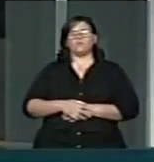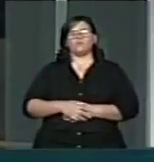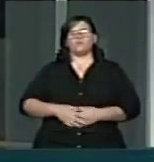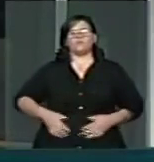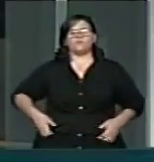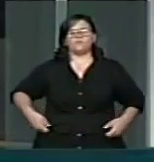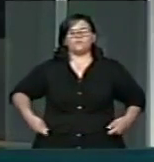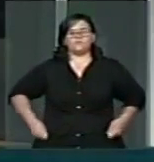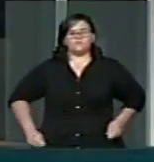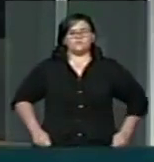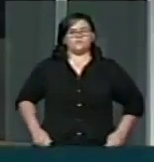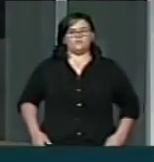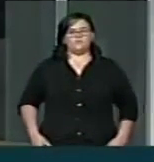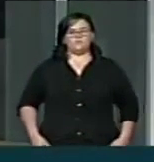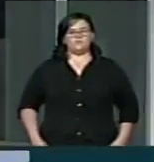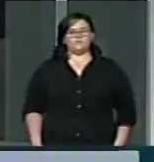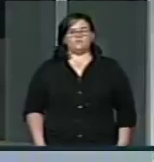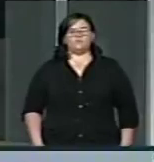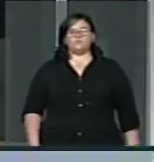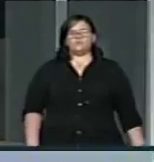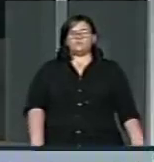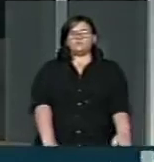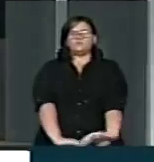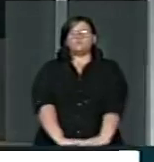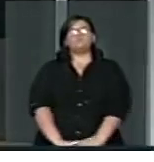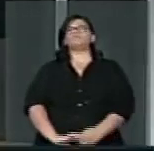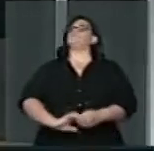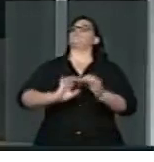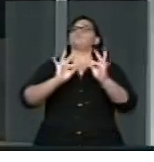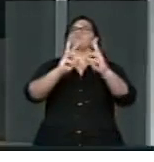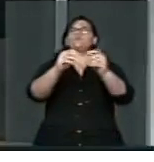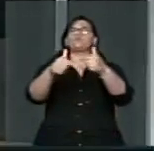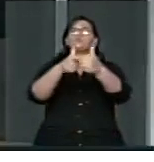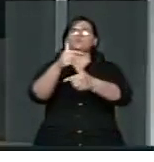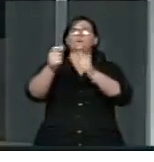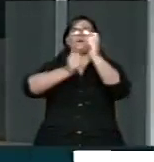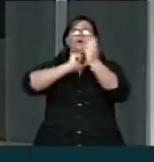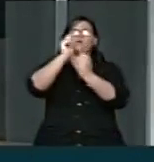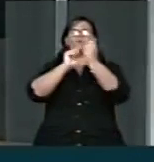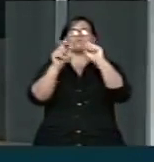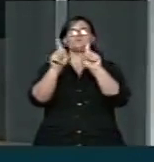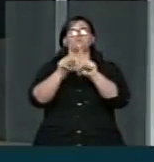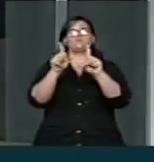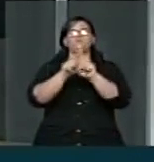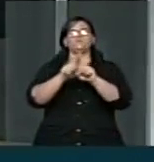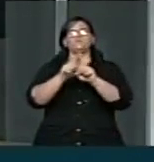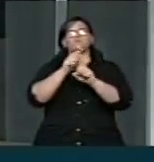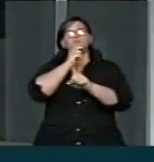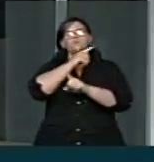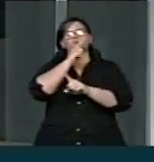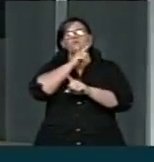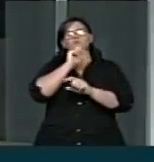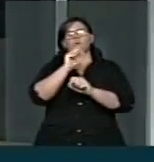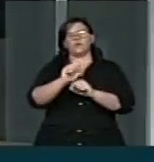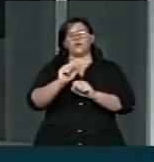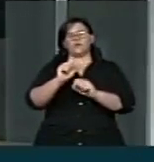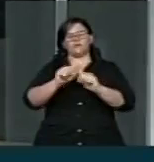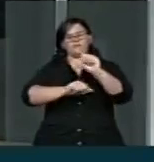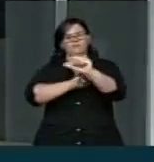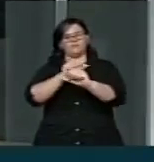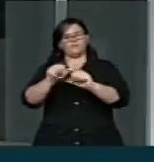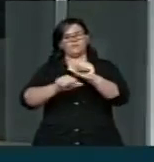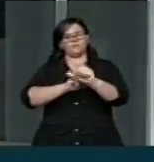com fortes consequências em toda a cadeia produtiva de trabalho, ou ainda a necessária mudança de